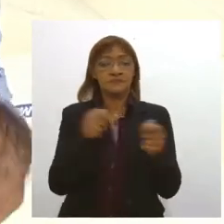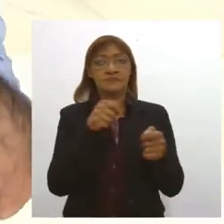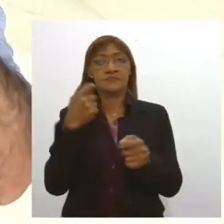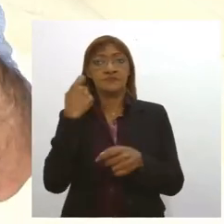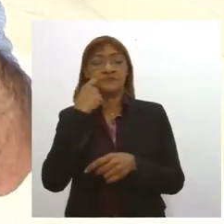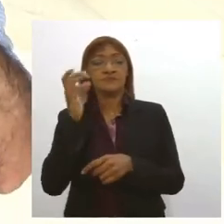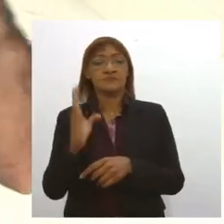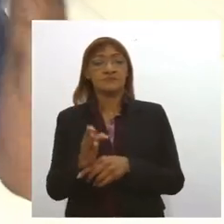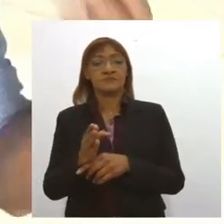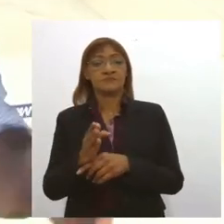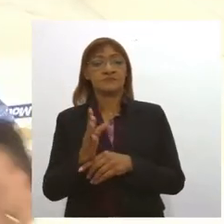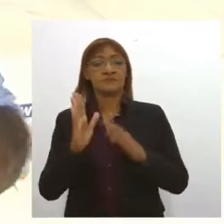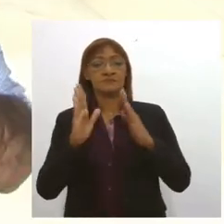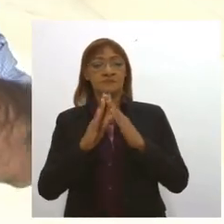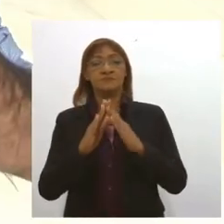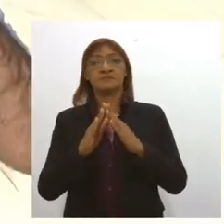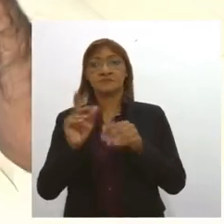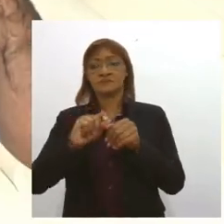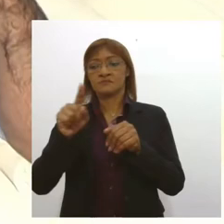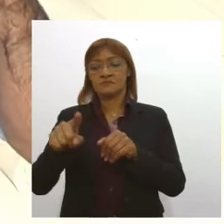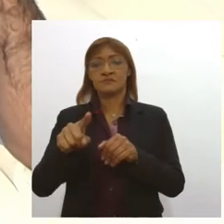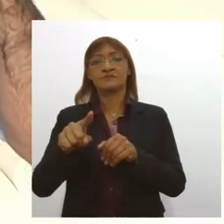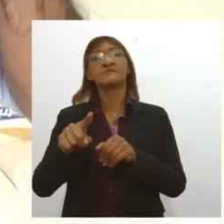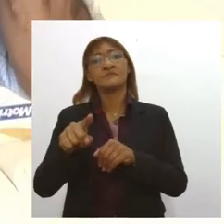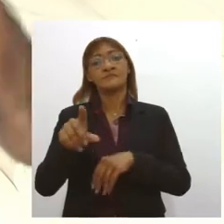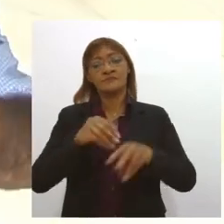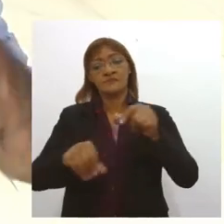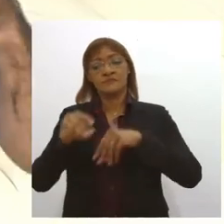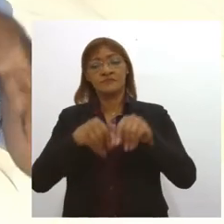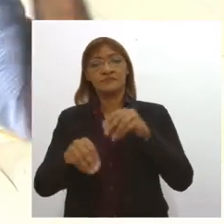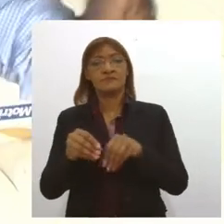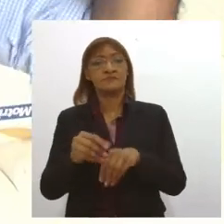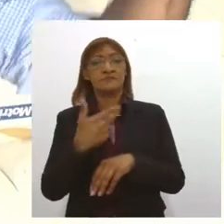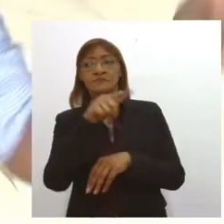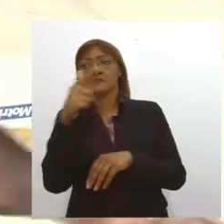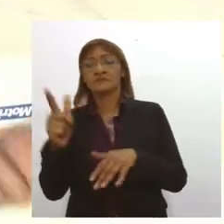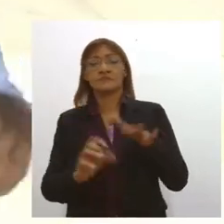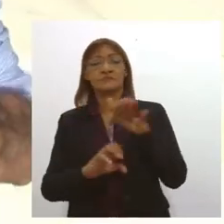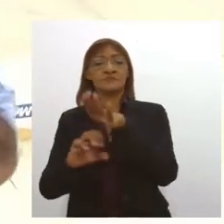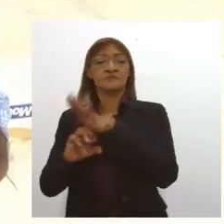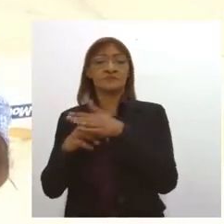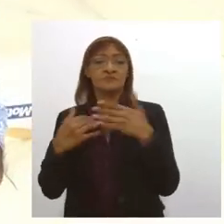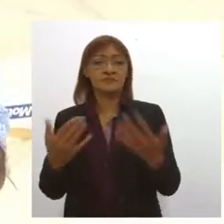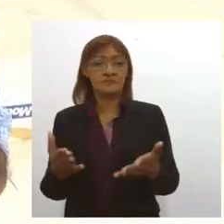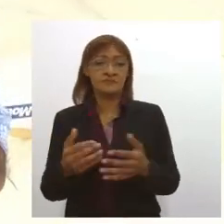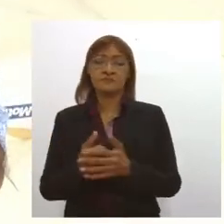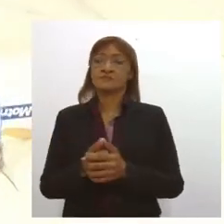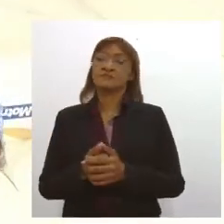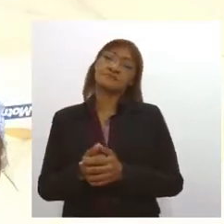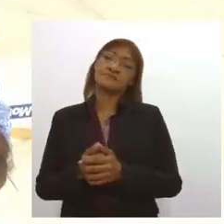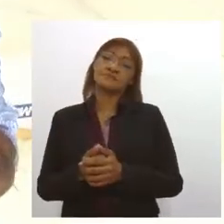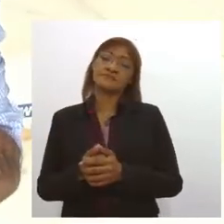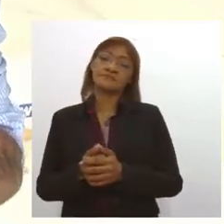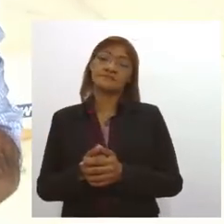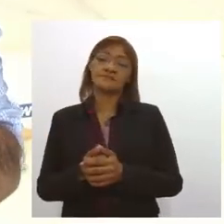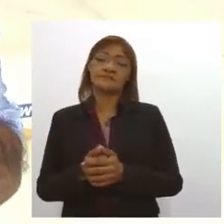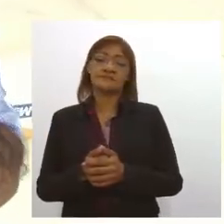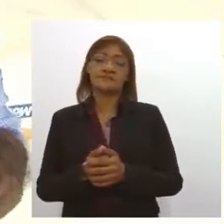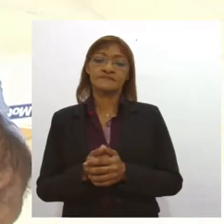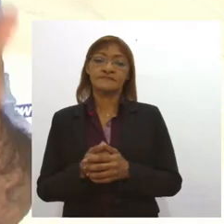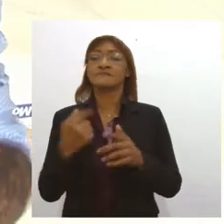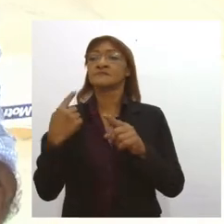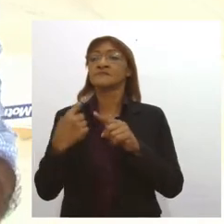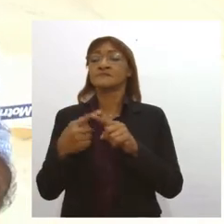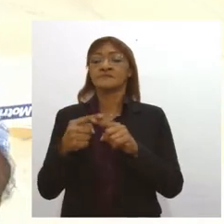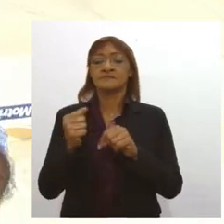casas dos produtores e dos demais cooperados e dos demais produtores que não são cooperados porque